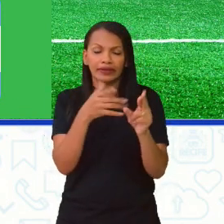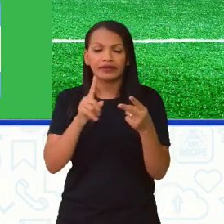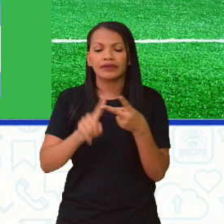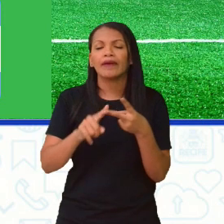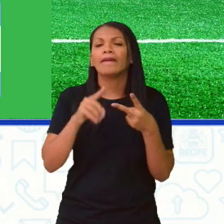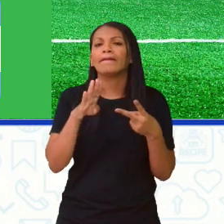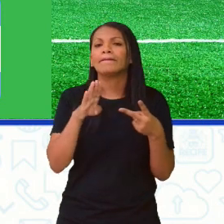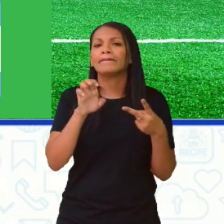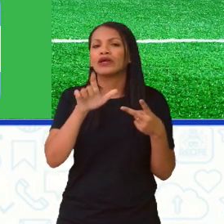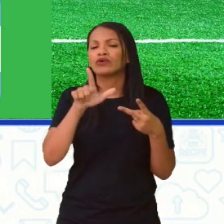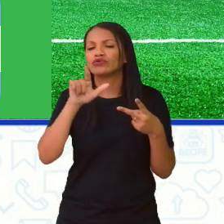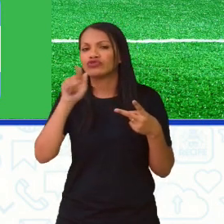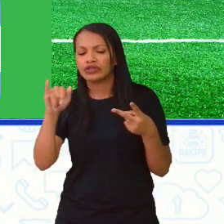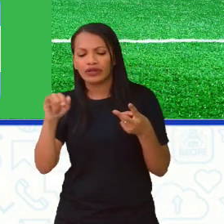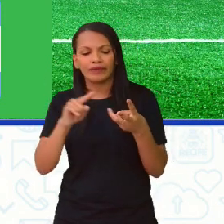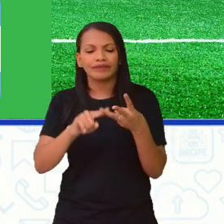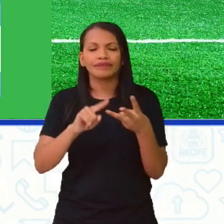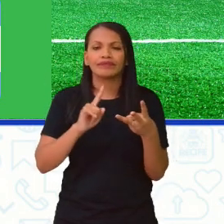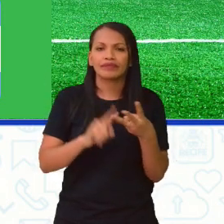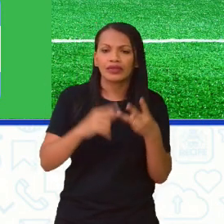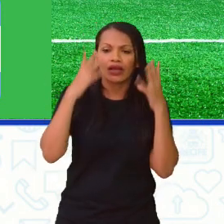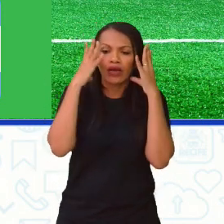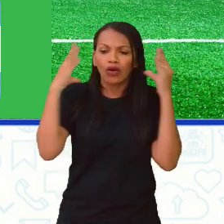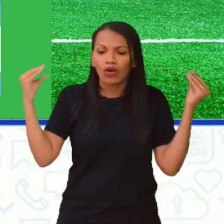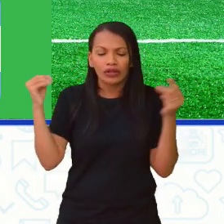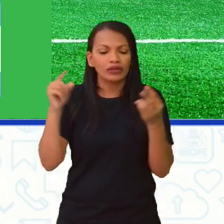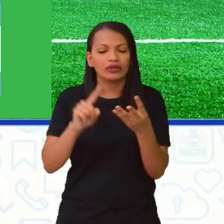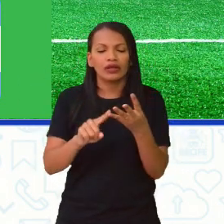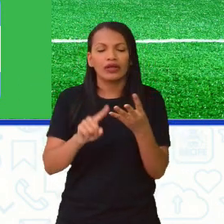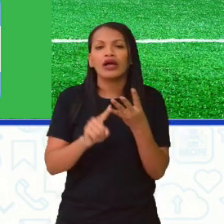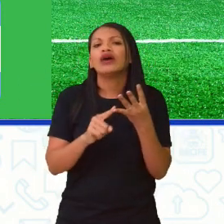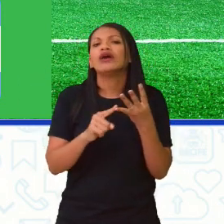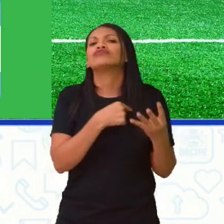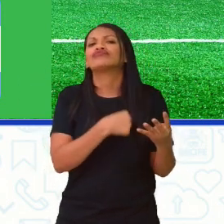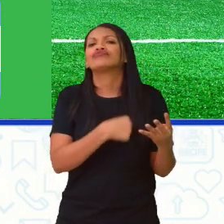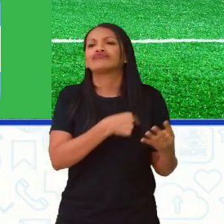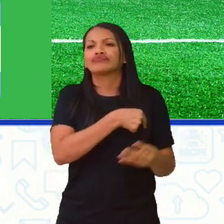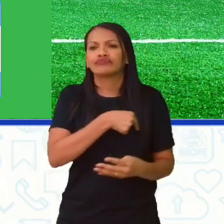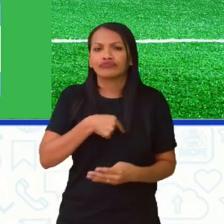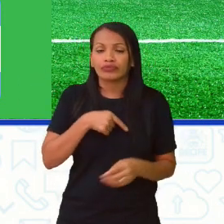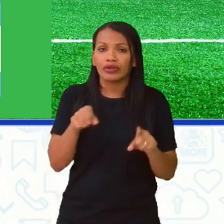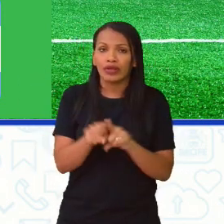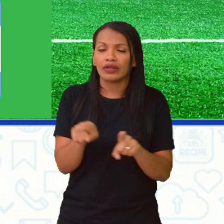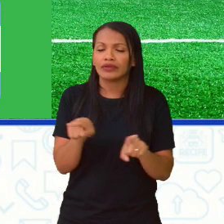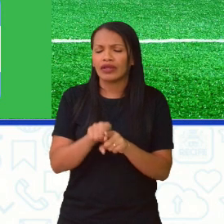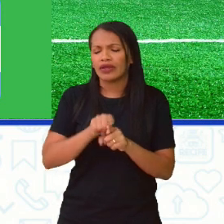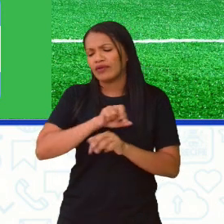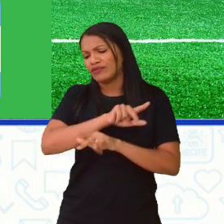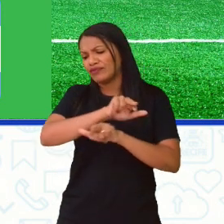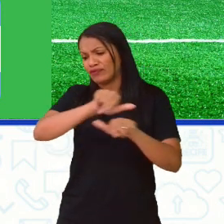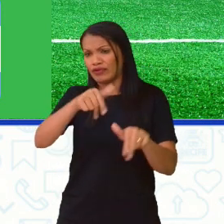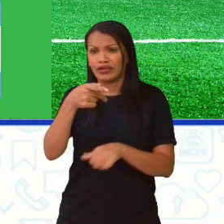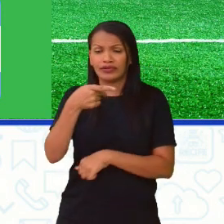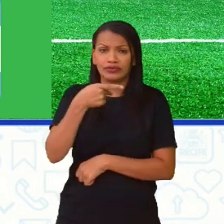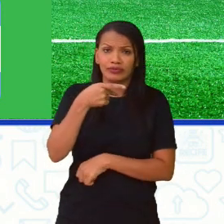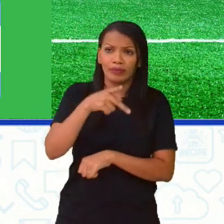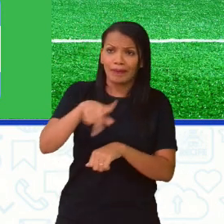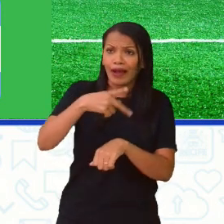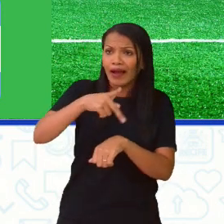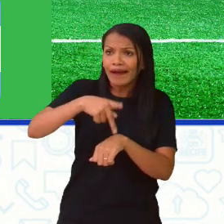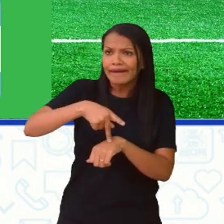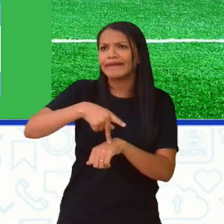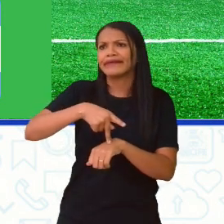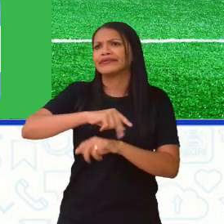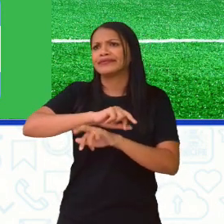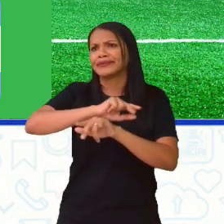Espanha, França, Holanda, Suécia e Suíça. Então, a gente tem aí uma junção de países que foram